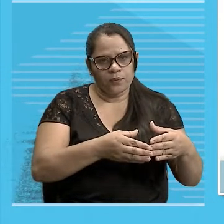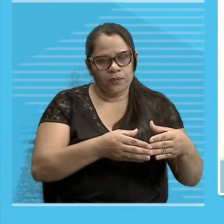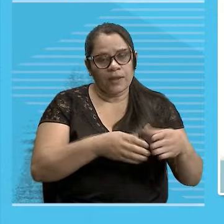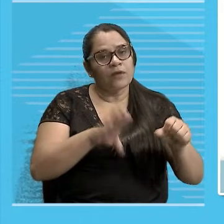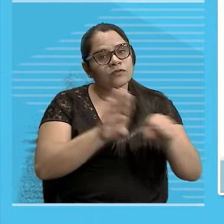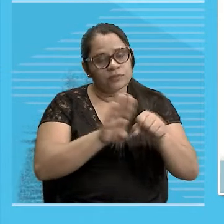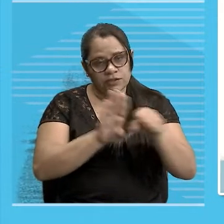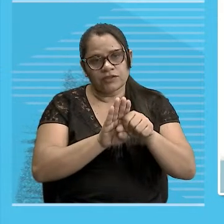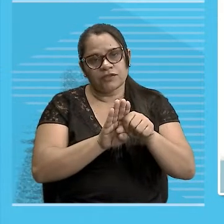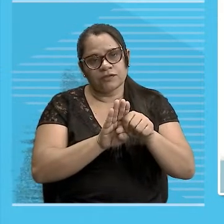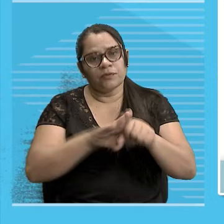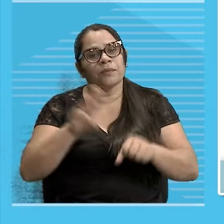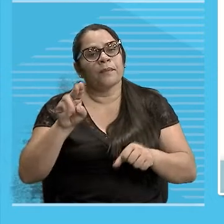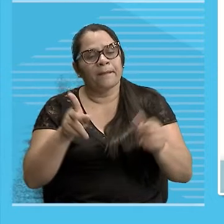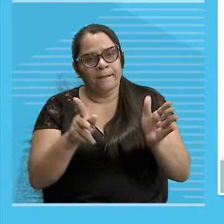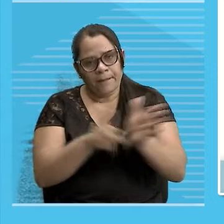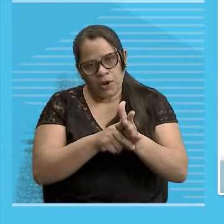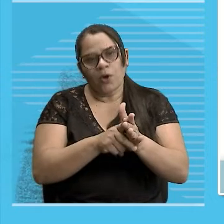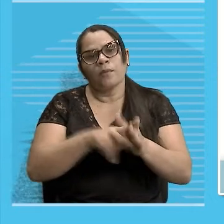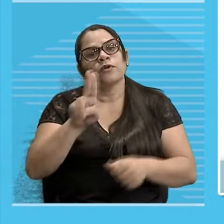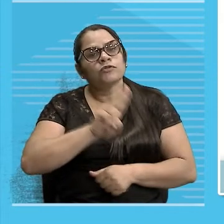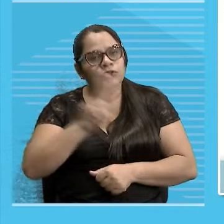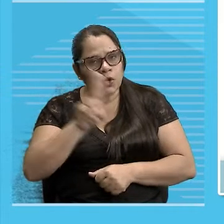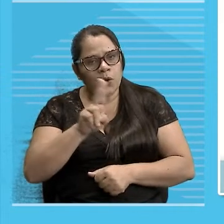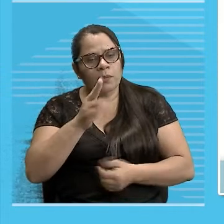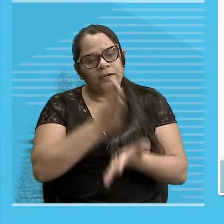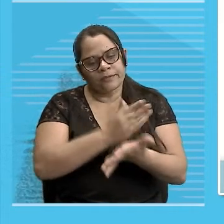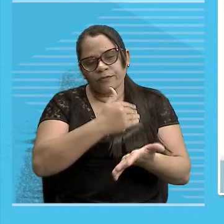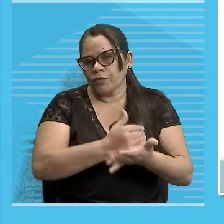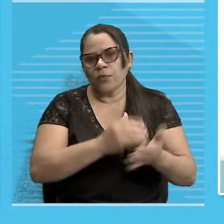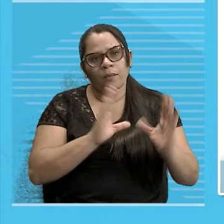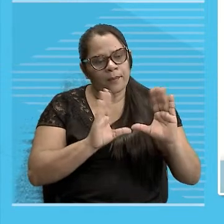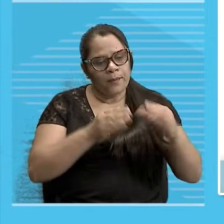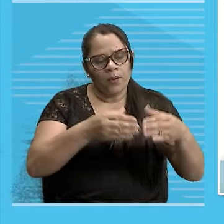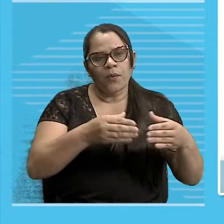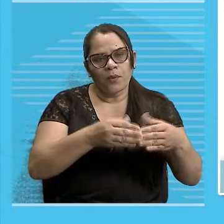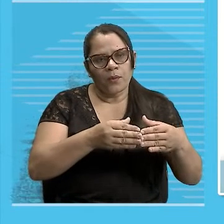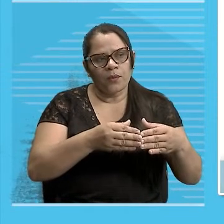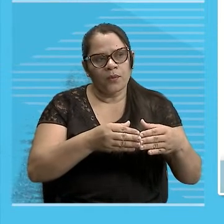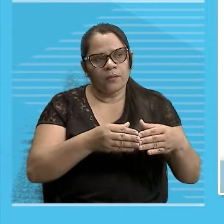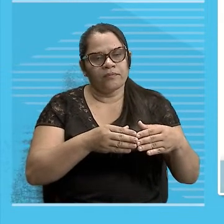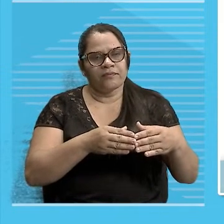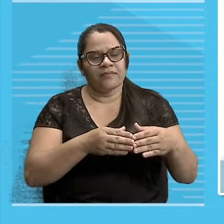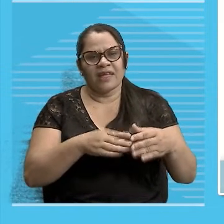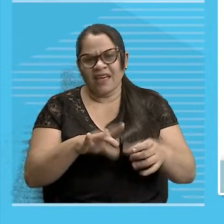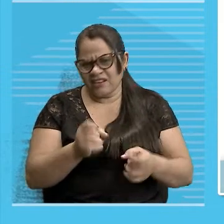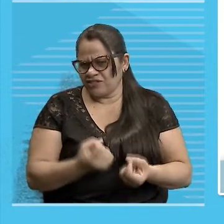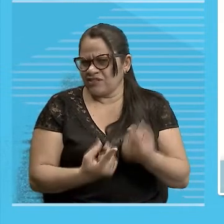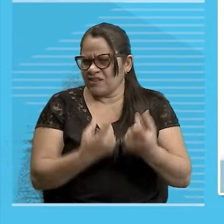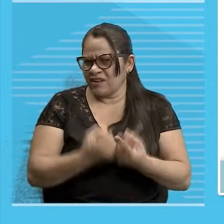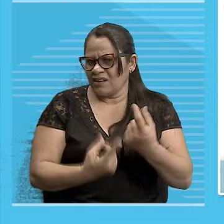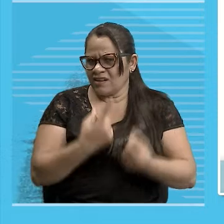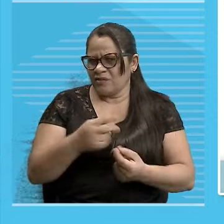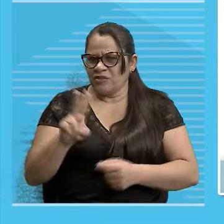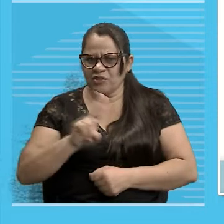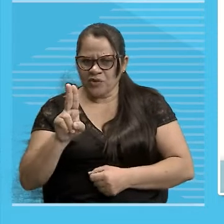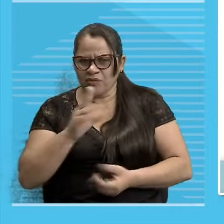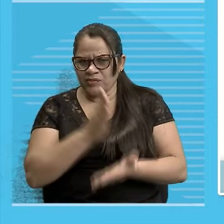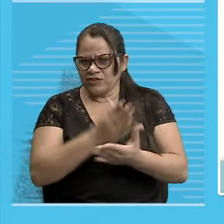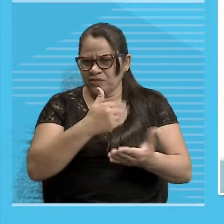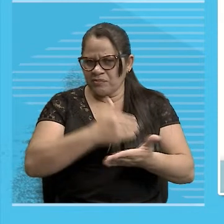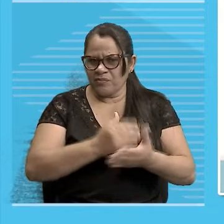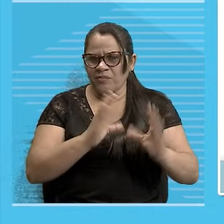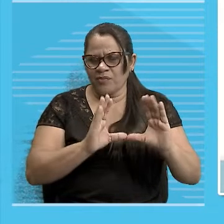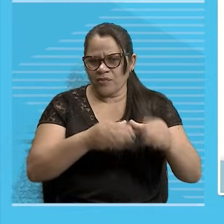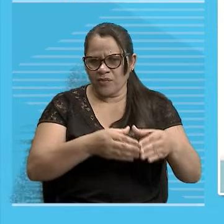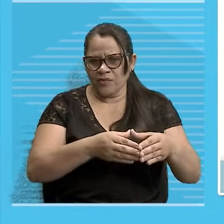Pronto Mas é difícil colocar Sei lá Substantivo próprio Em bolo Estranho Os próprios São nomear um